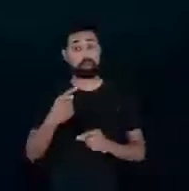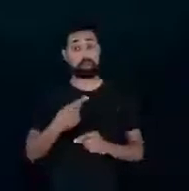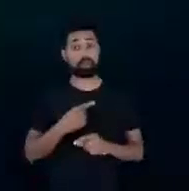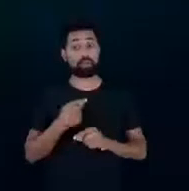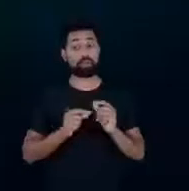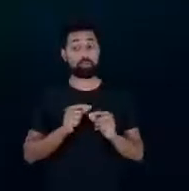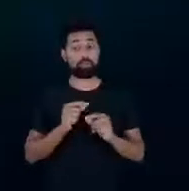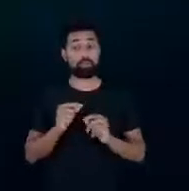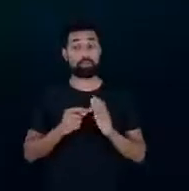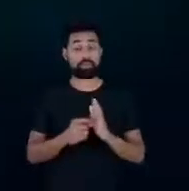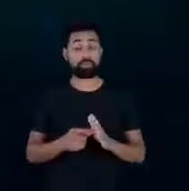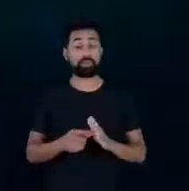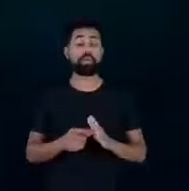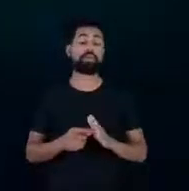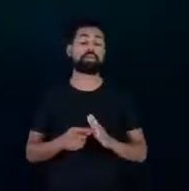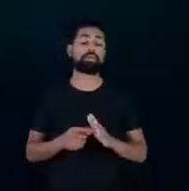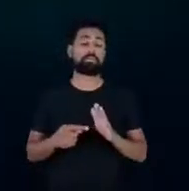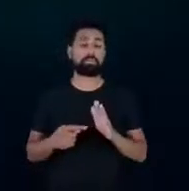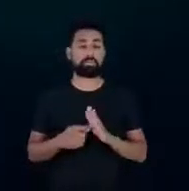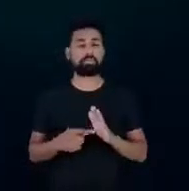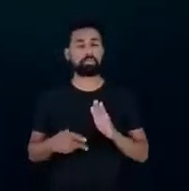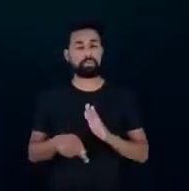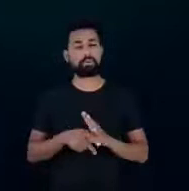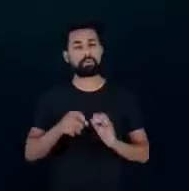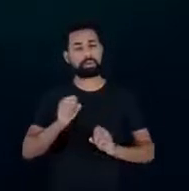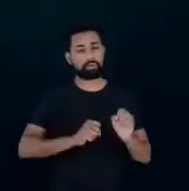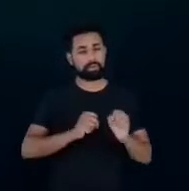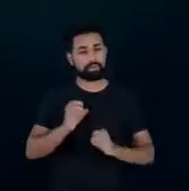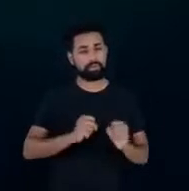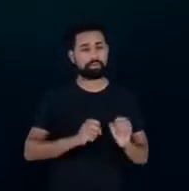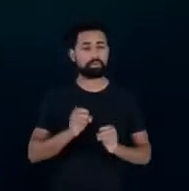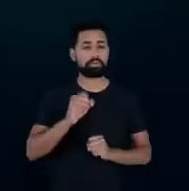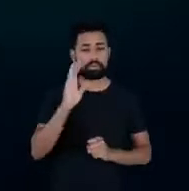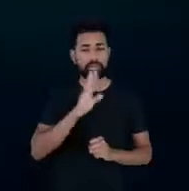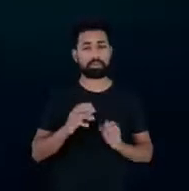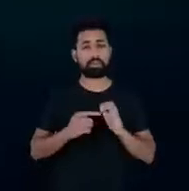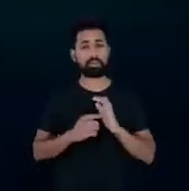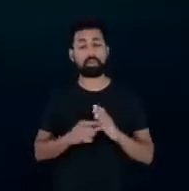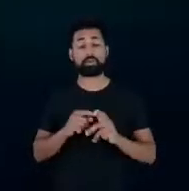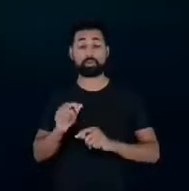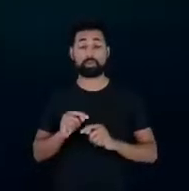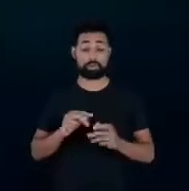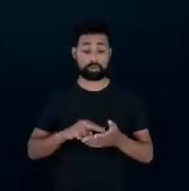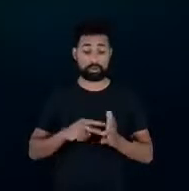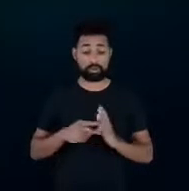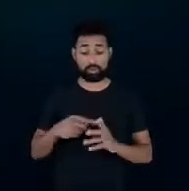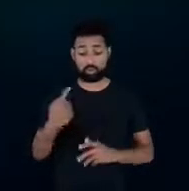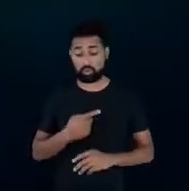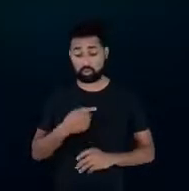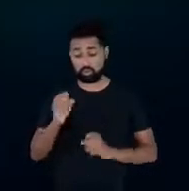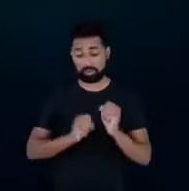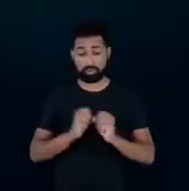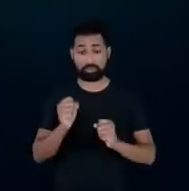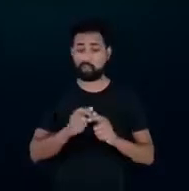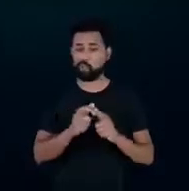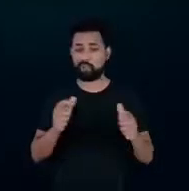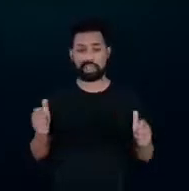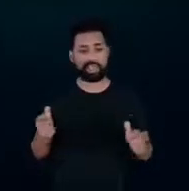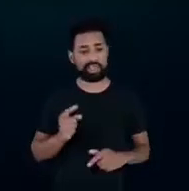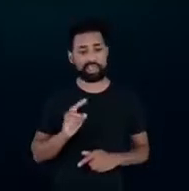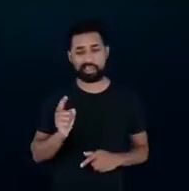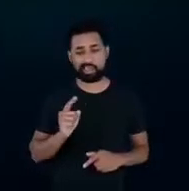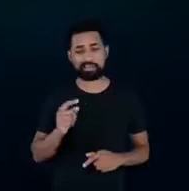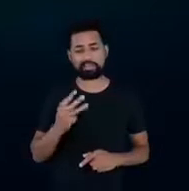energética da indústria brasileira se mantém estável nos últimos 30 anos ou seja quer dizer que a nossa indústria não tem crescido muito nos últimos 30